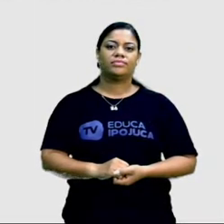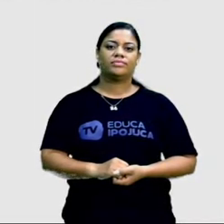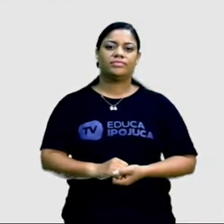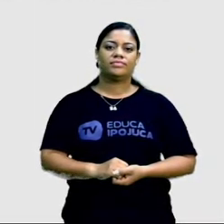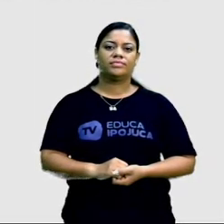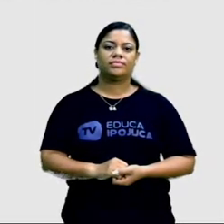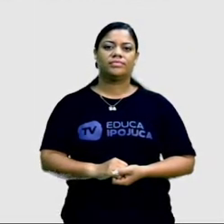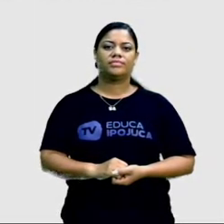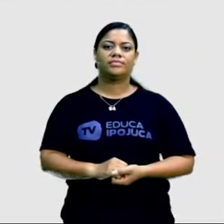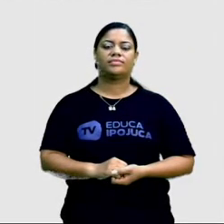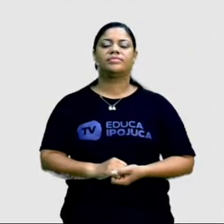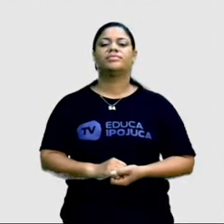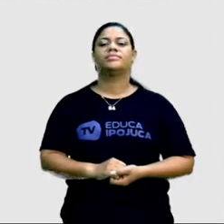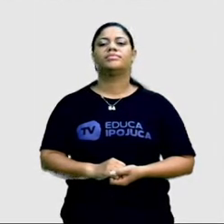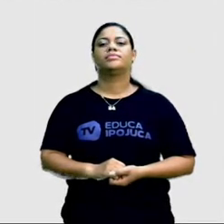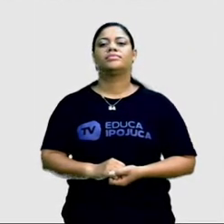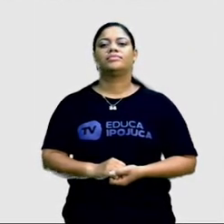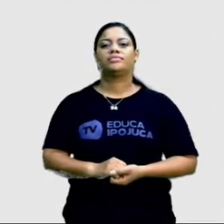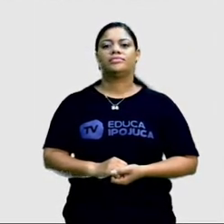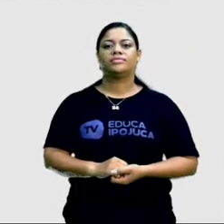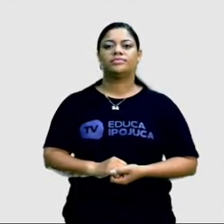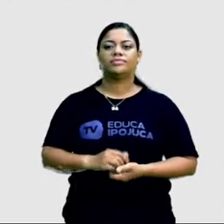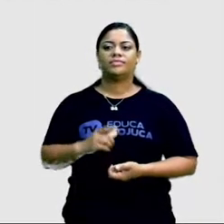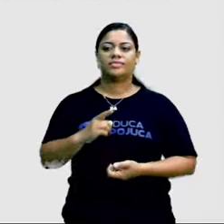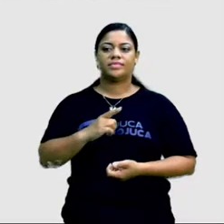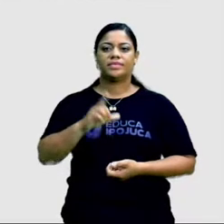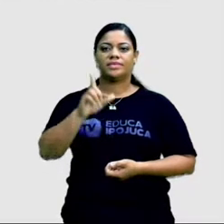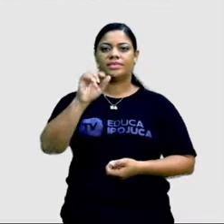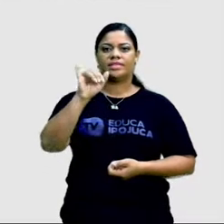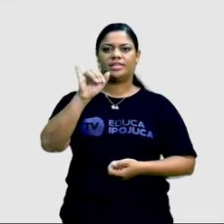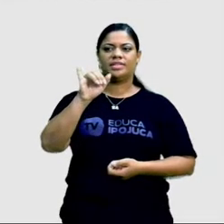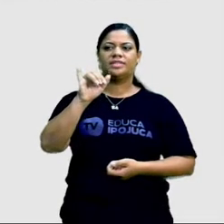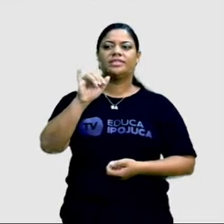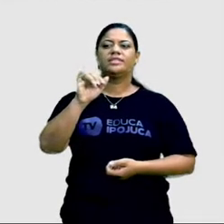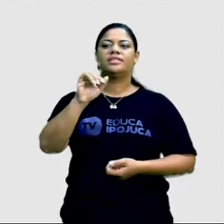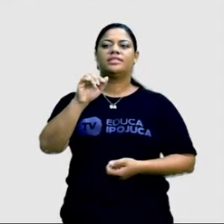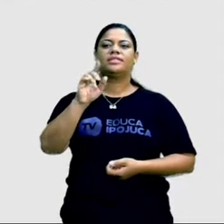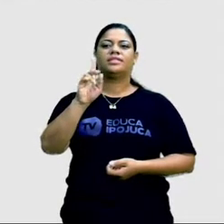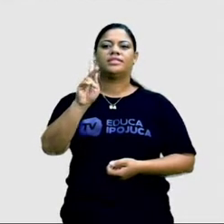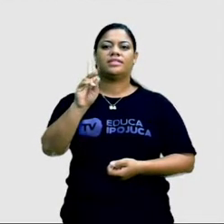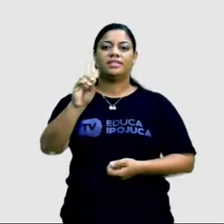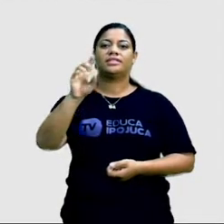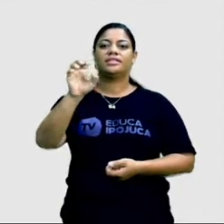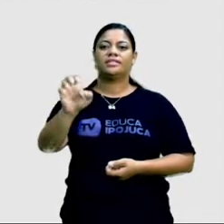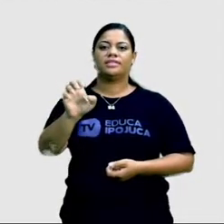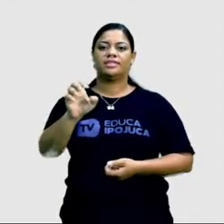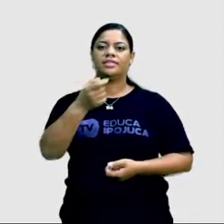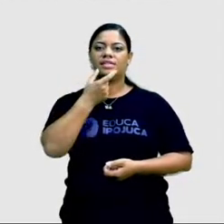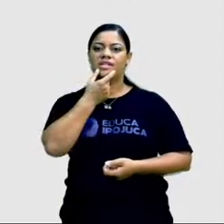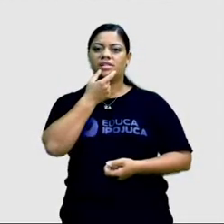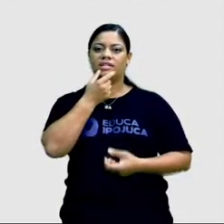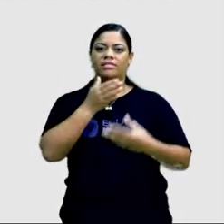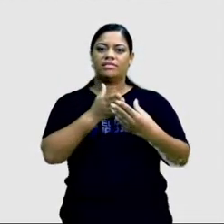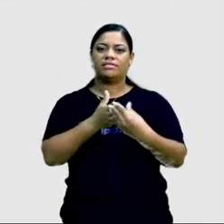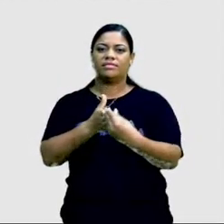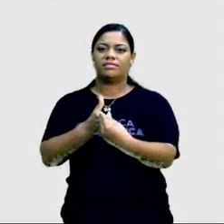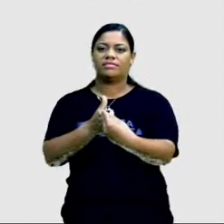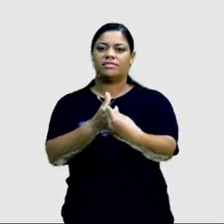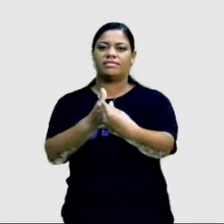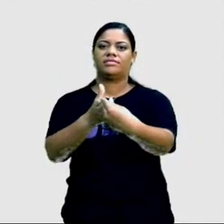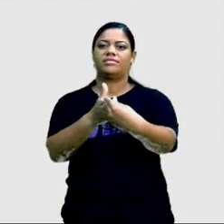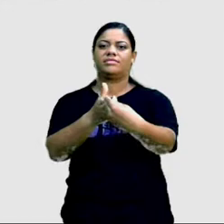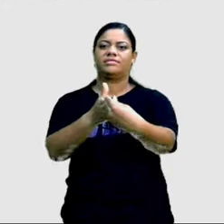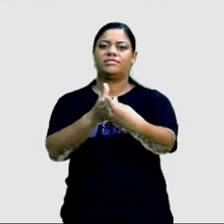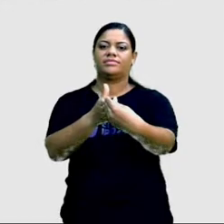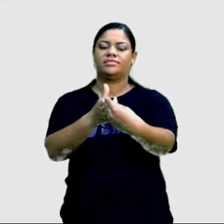Em seguida, nós vamos ter a lead. Lead significa em inglês conduzir. É o